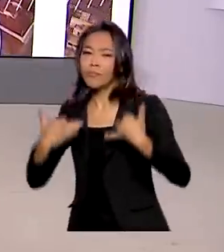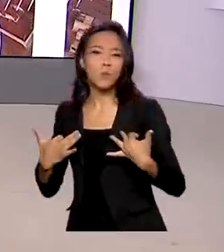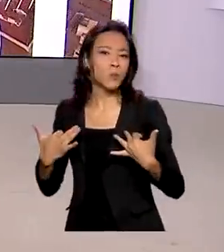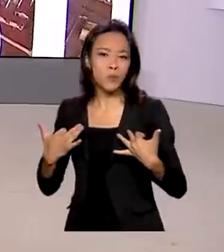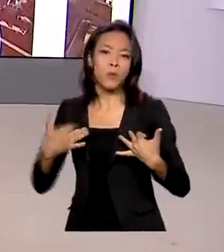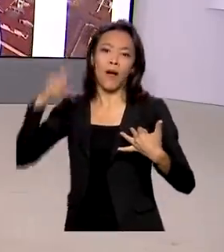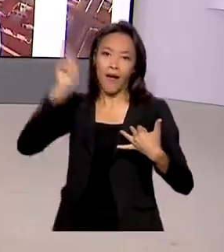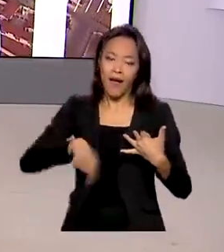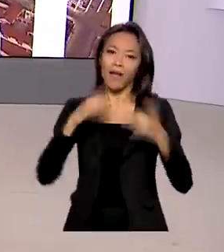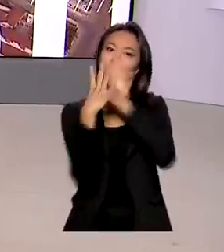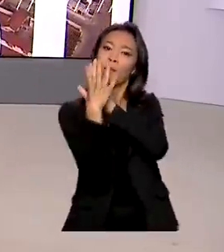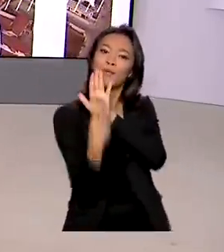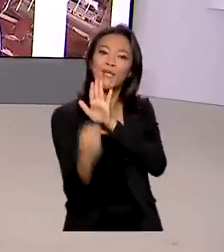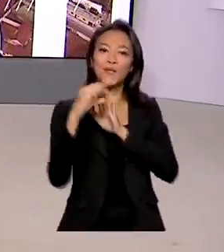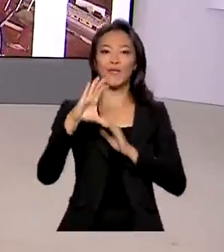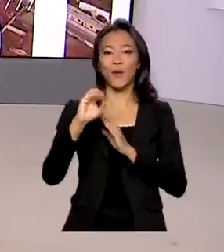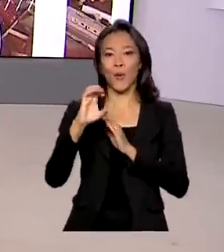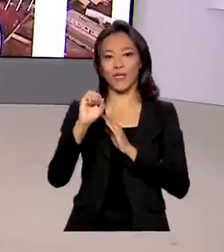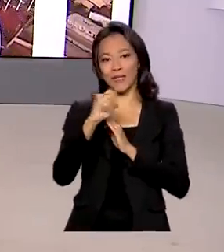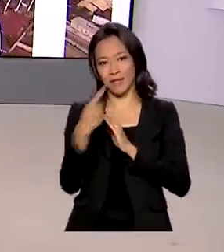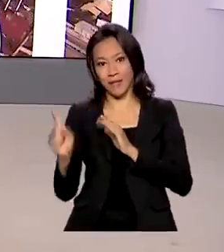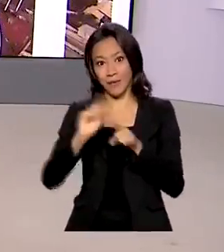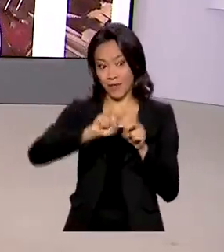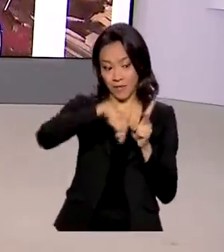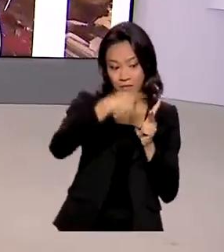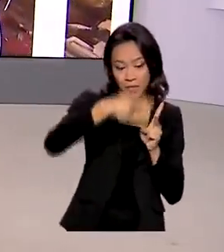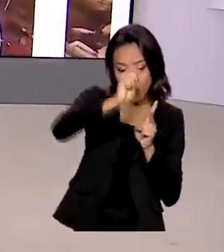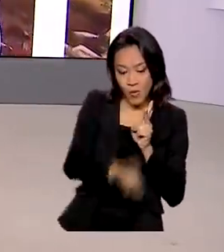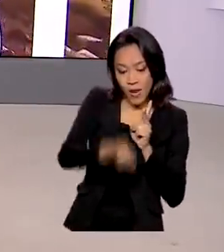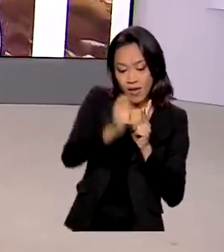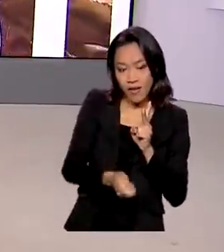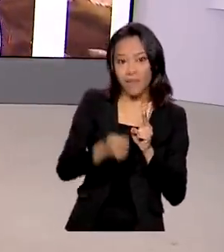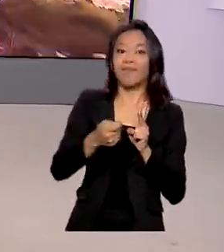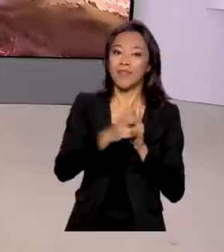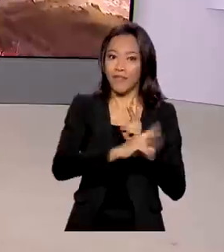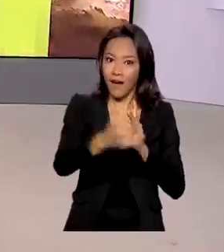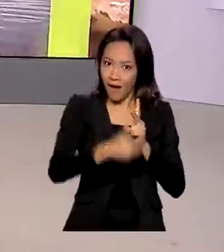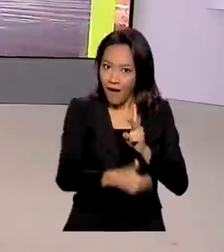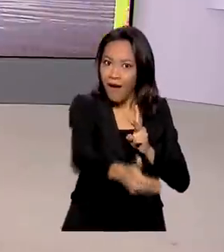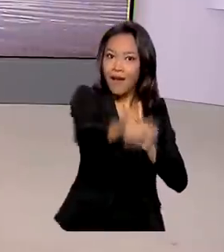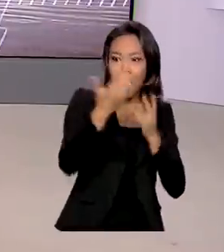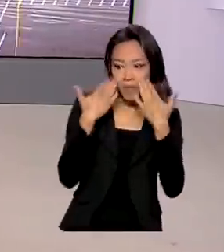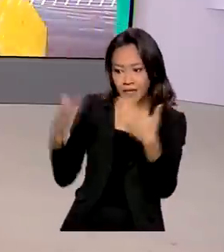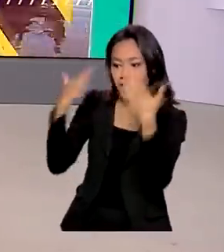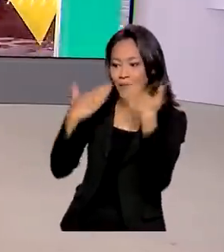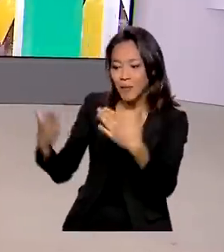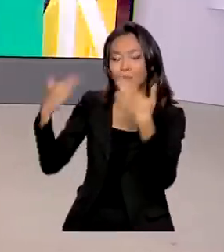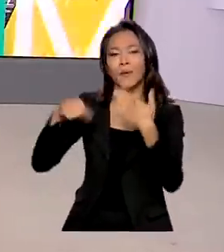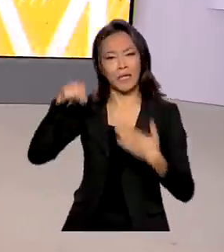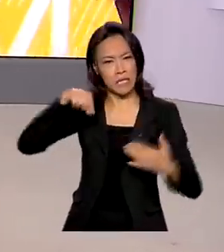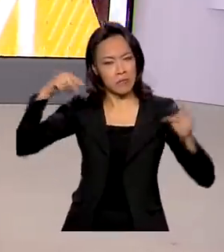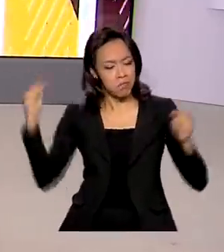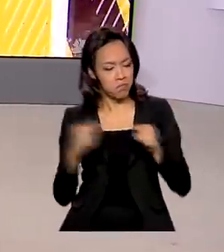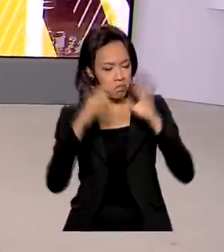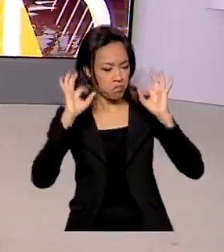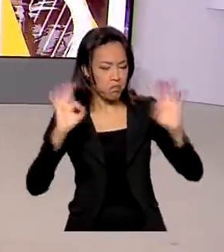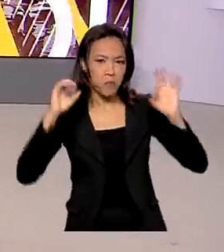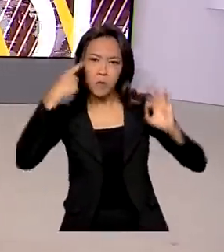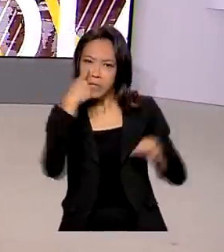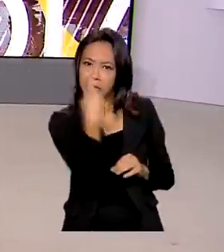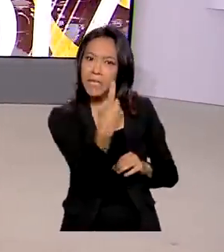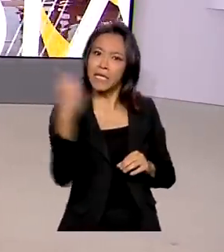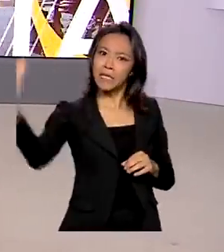de concessões do Brasil e os próximos leilões que vão ocorrer. Para Tarcísio de Freitas, a viagem confirmou o interesse